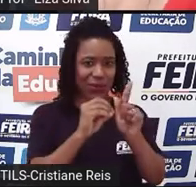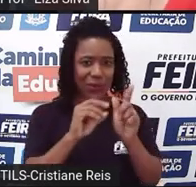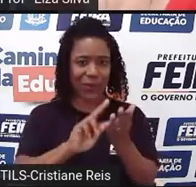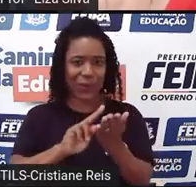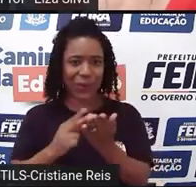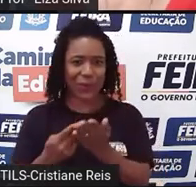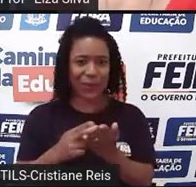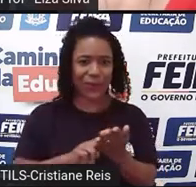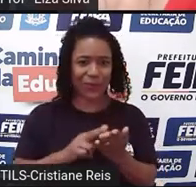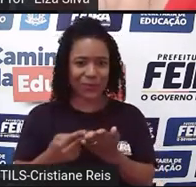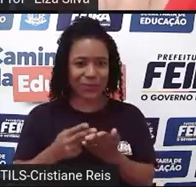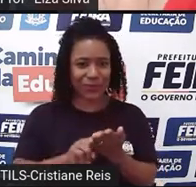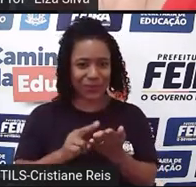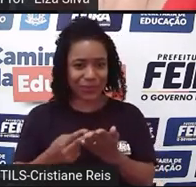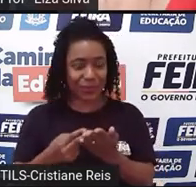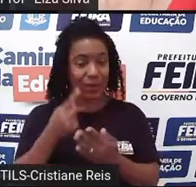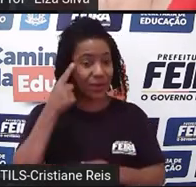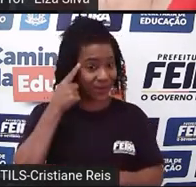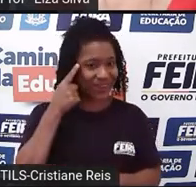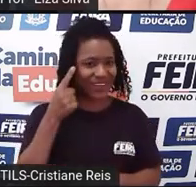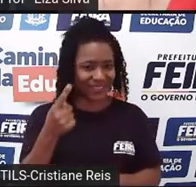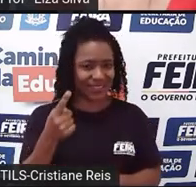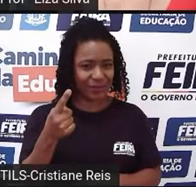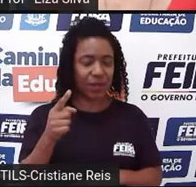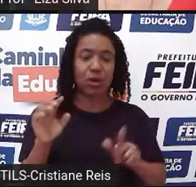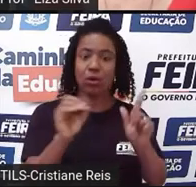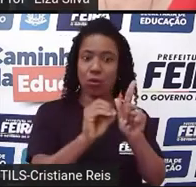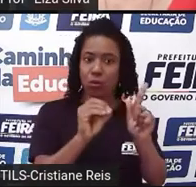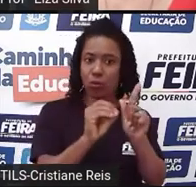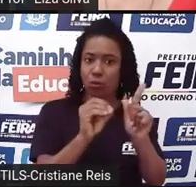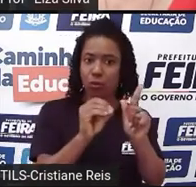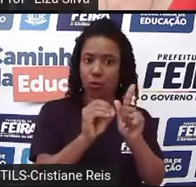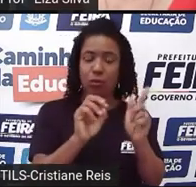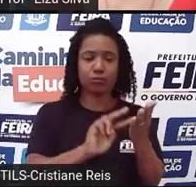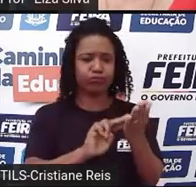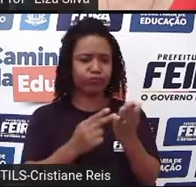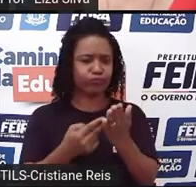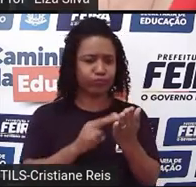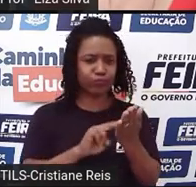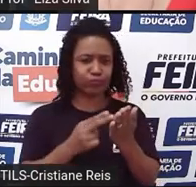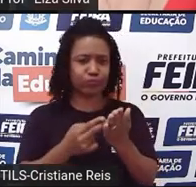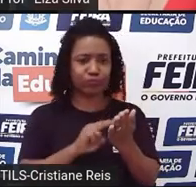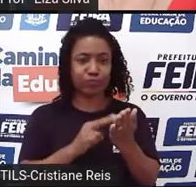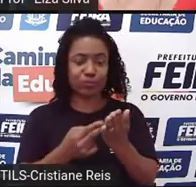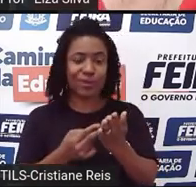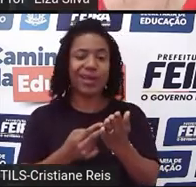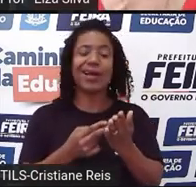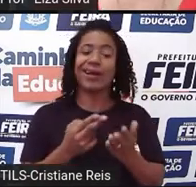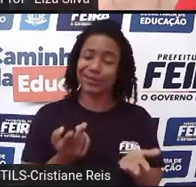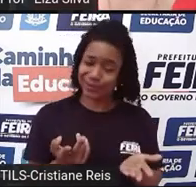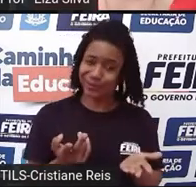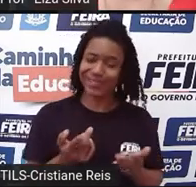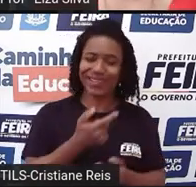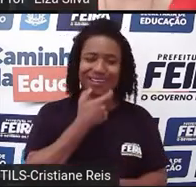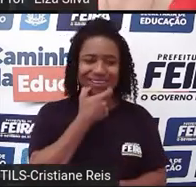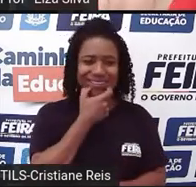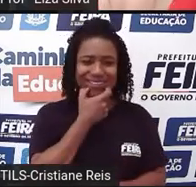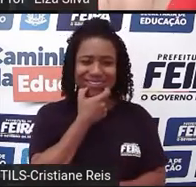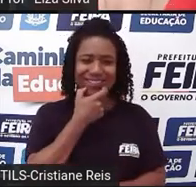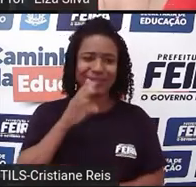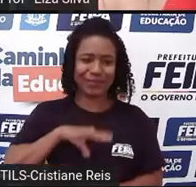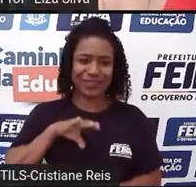além de ele possibilitar que você consiga fazer a tradução dos textos em inglês,